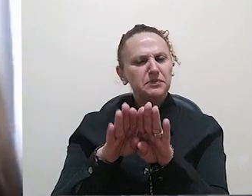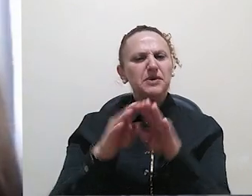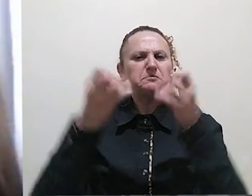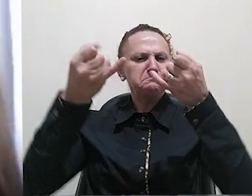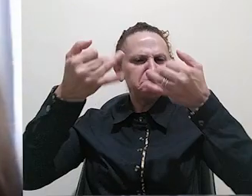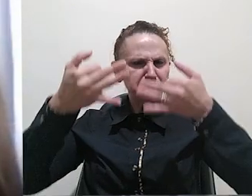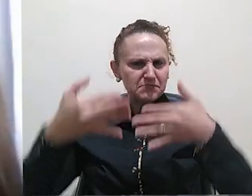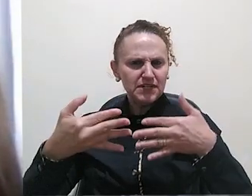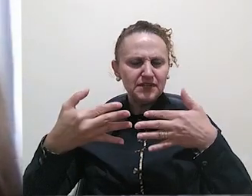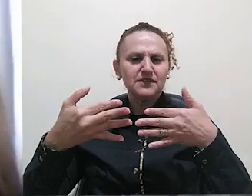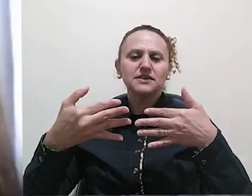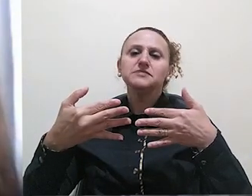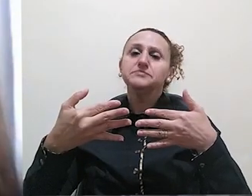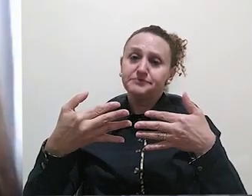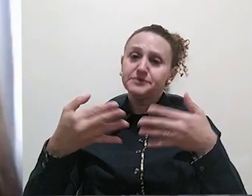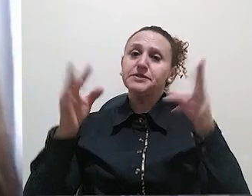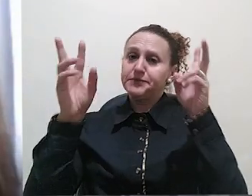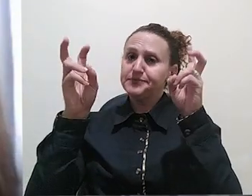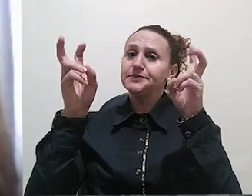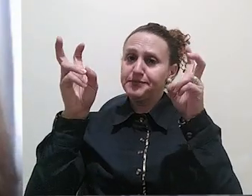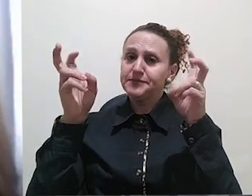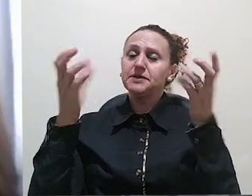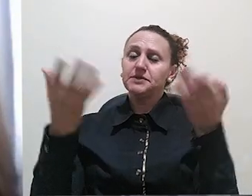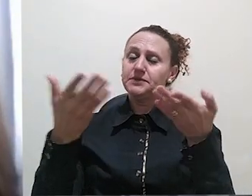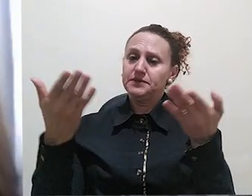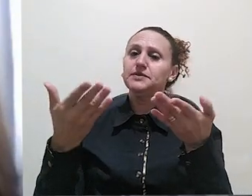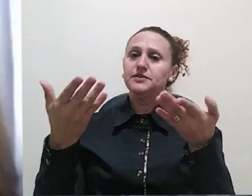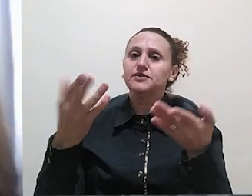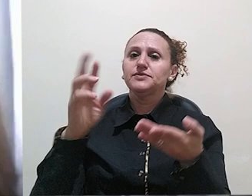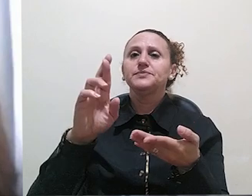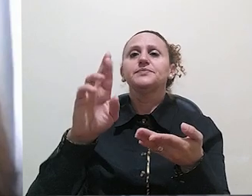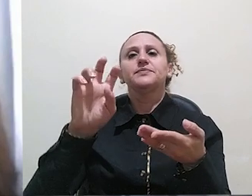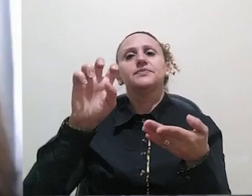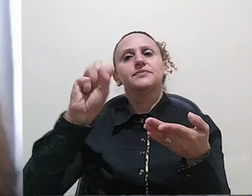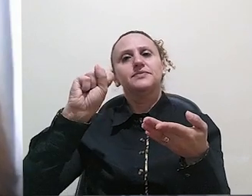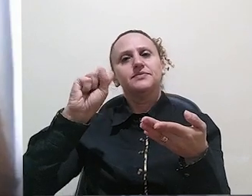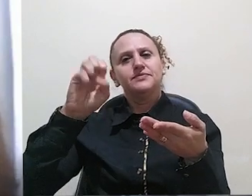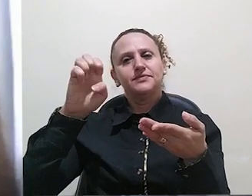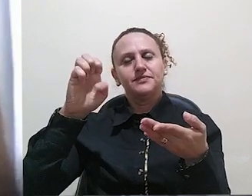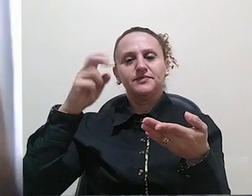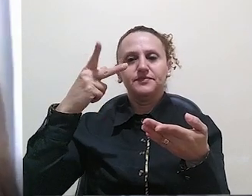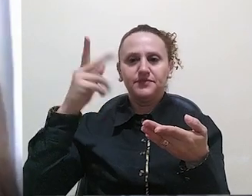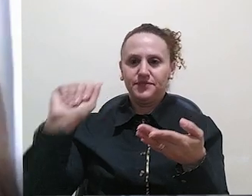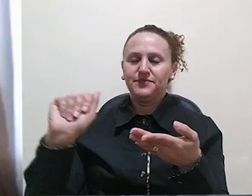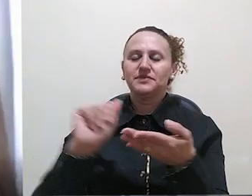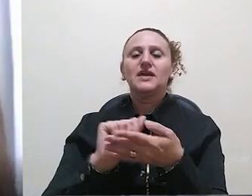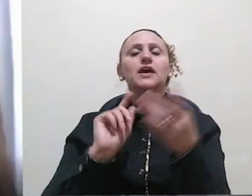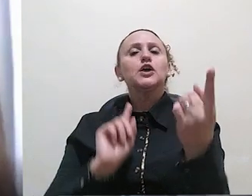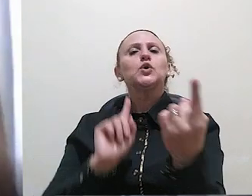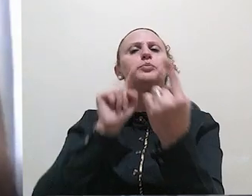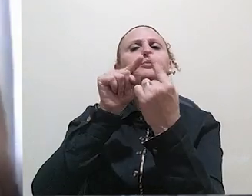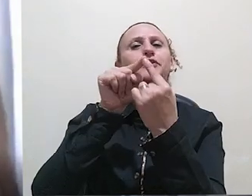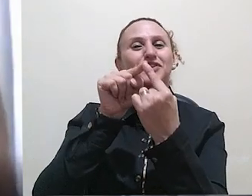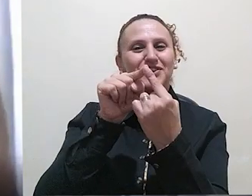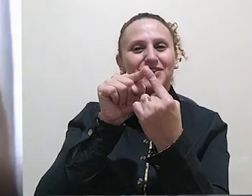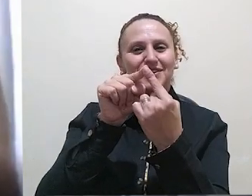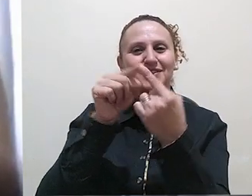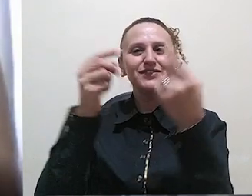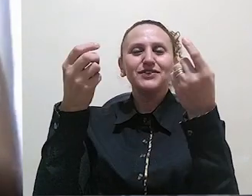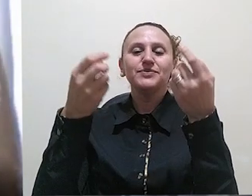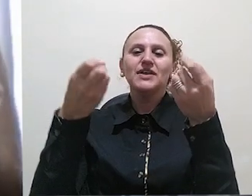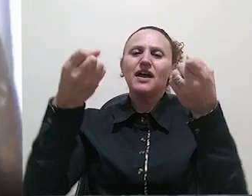conteúdo que estamos falando um pouquinho agora na aula. Então, o objetivo dessa aula é falar um pouco sobre